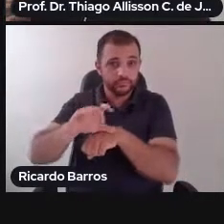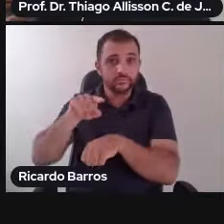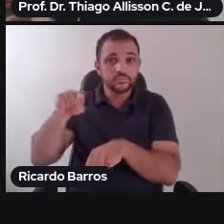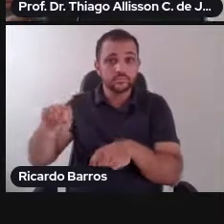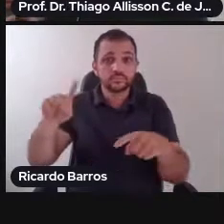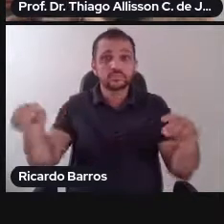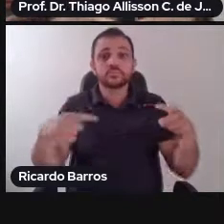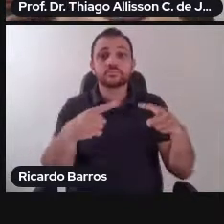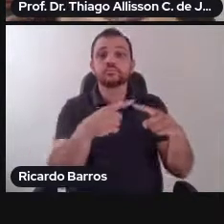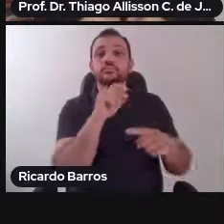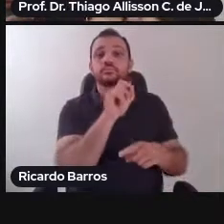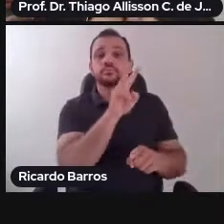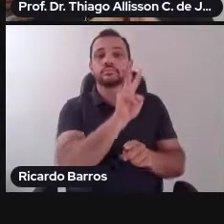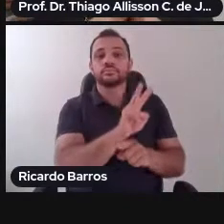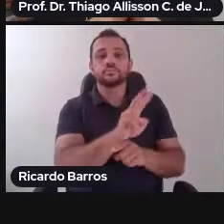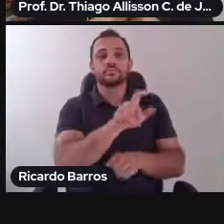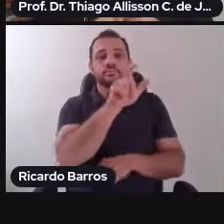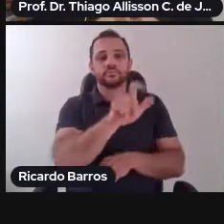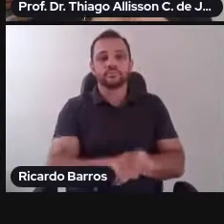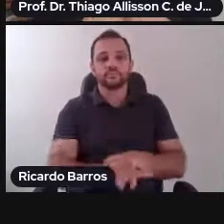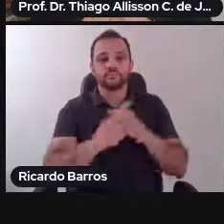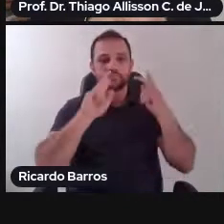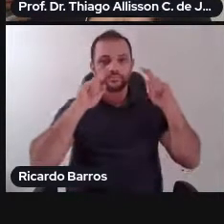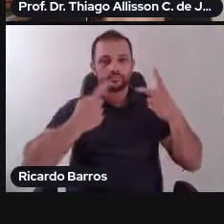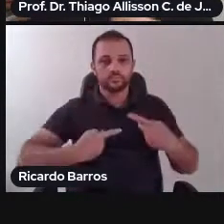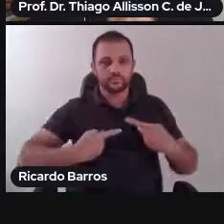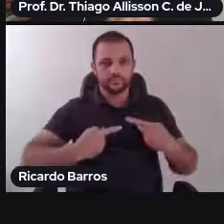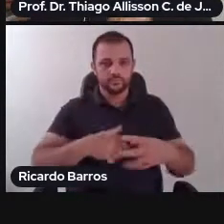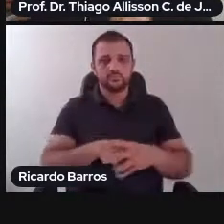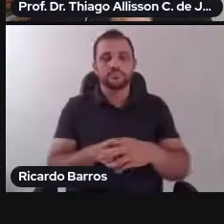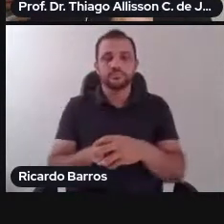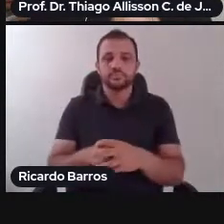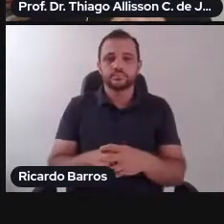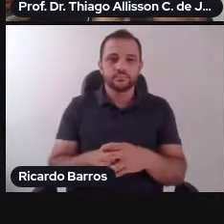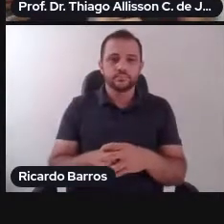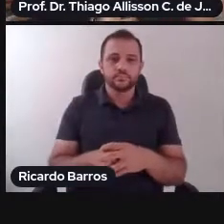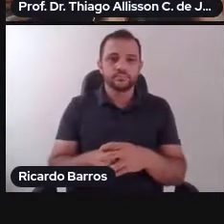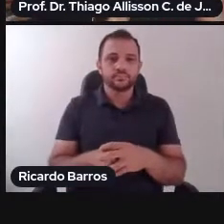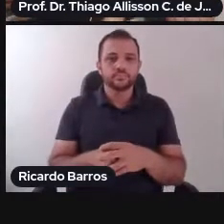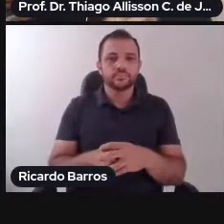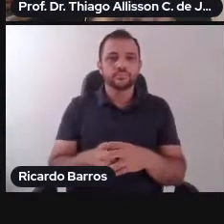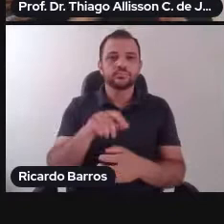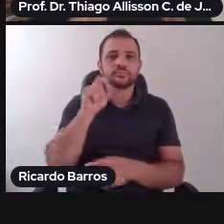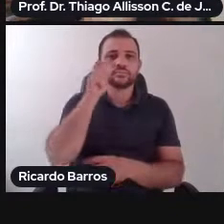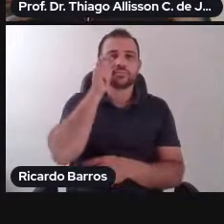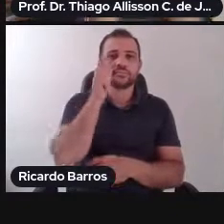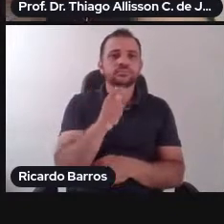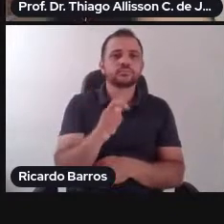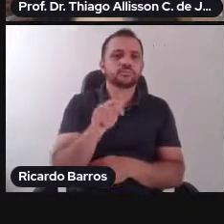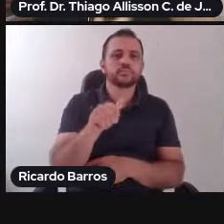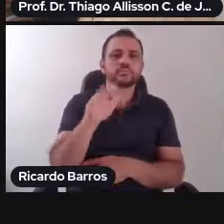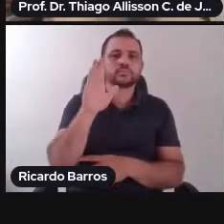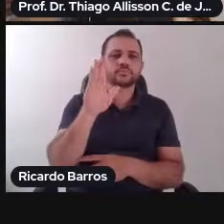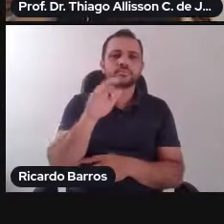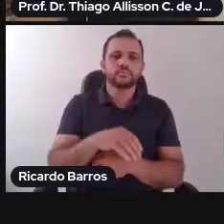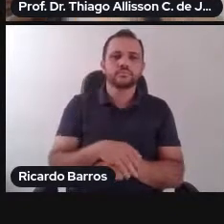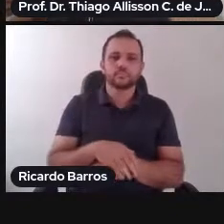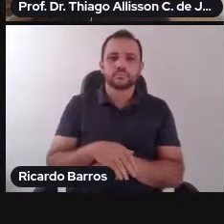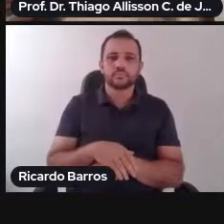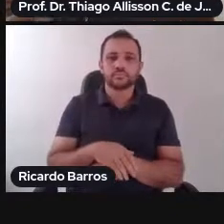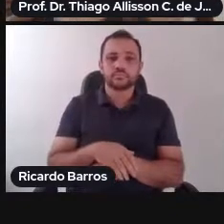proteção da pessoa humana. O que é mais interessante é que os Estados, ou seja, os sujeitos